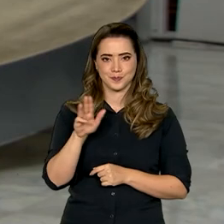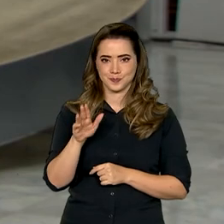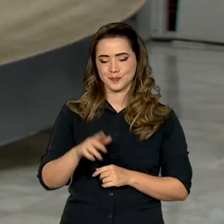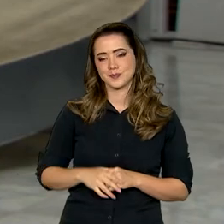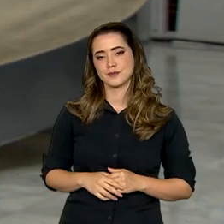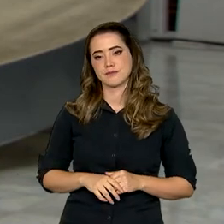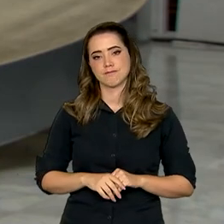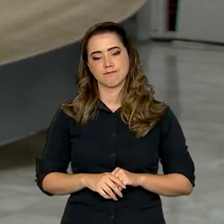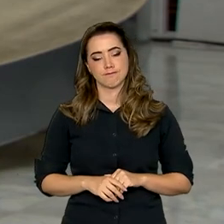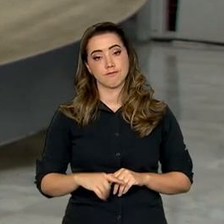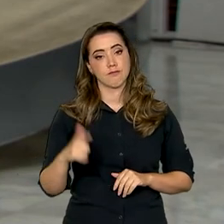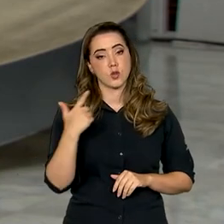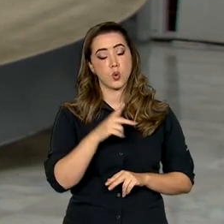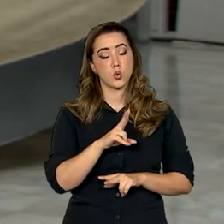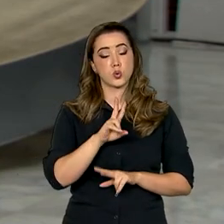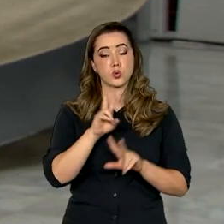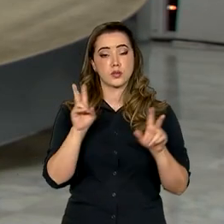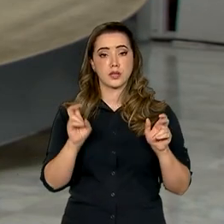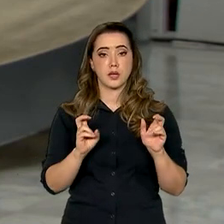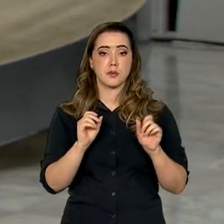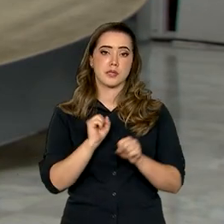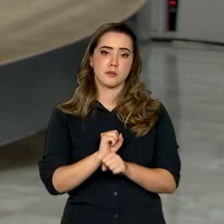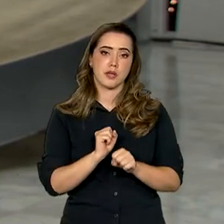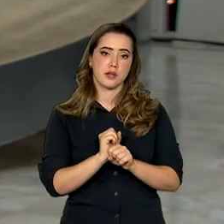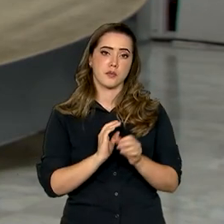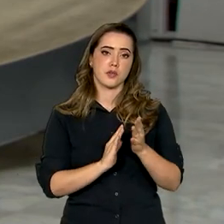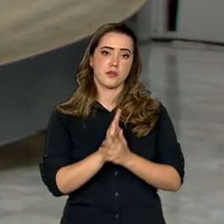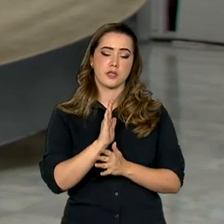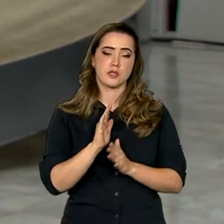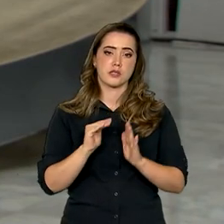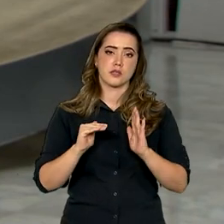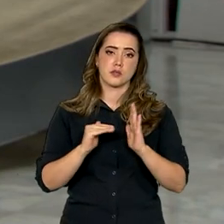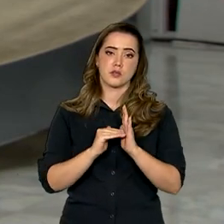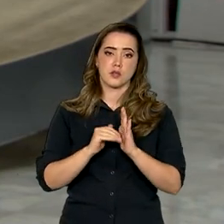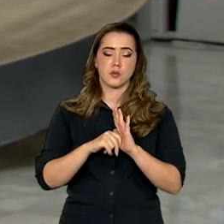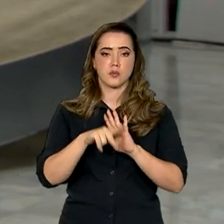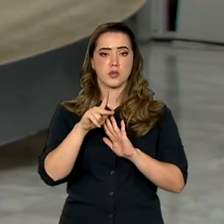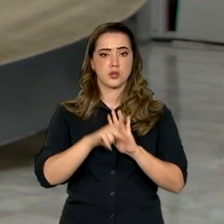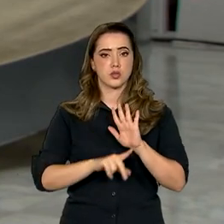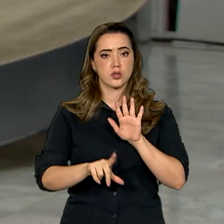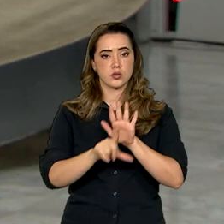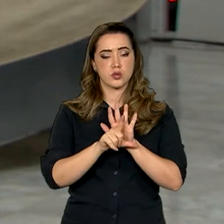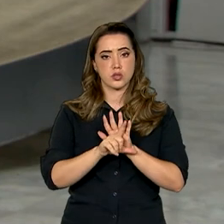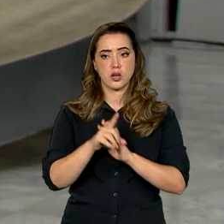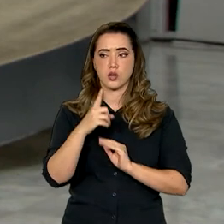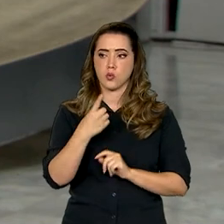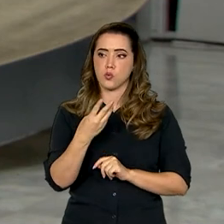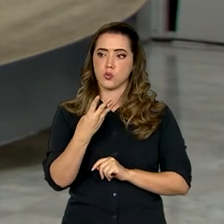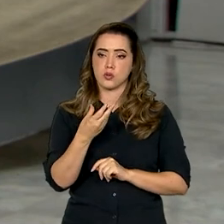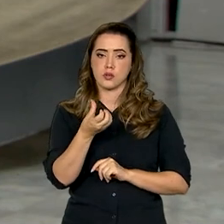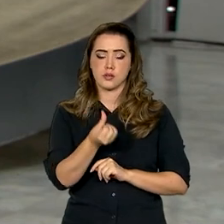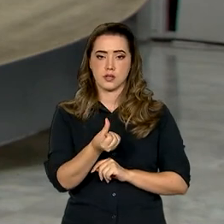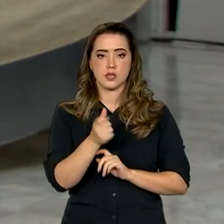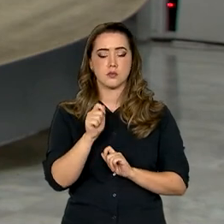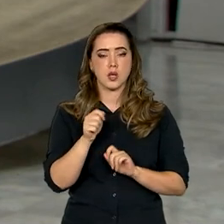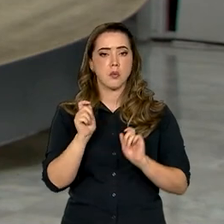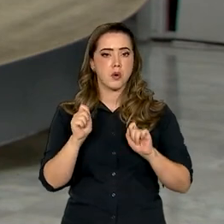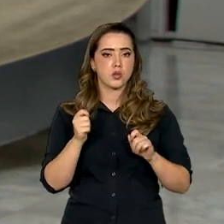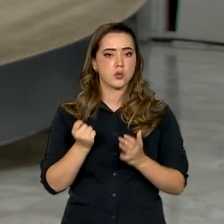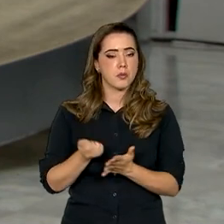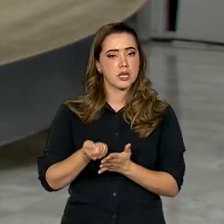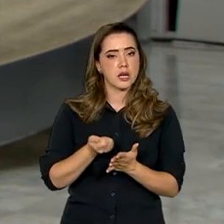Outra matéria que aguarda aprovação do Senado é o projeto de lei complementar 136, que prevê o pagamento de